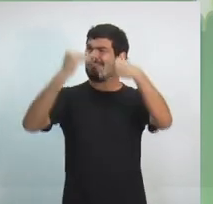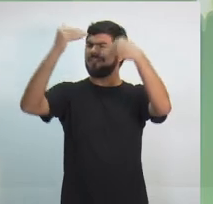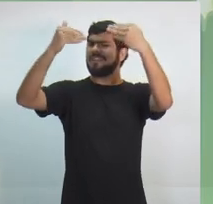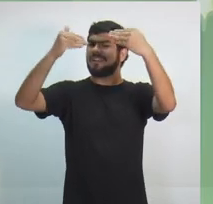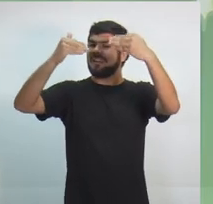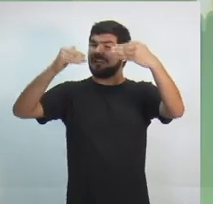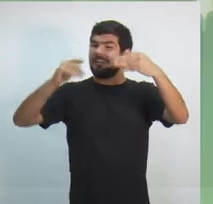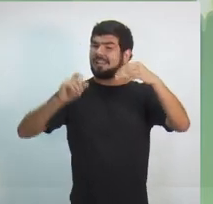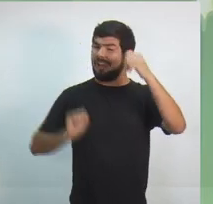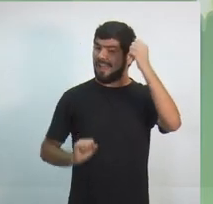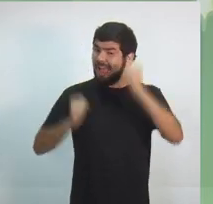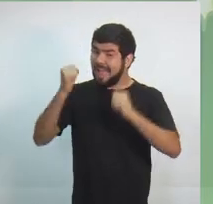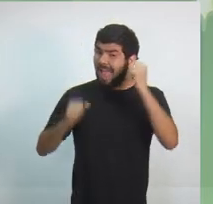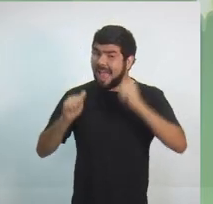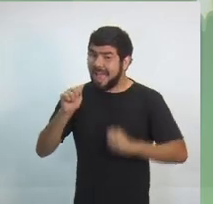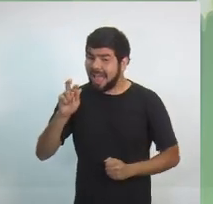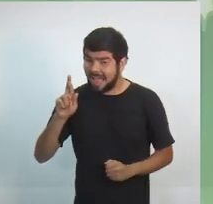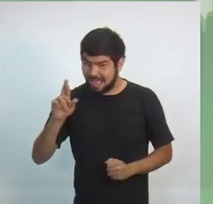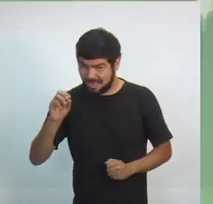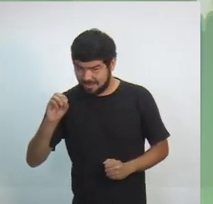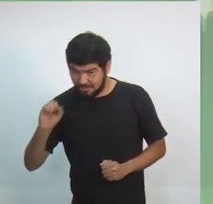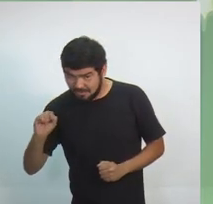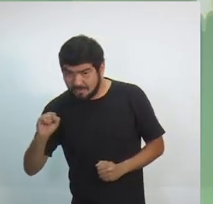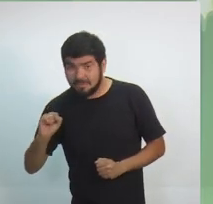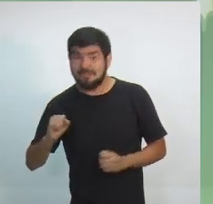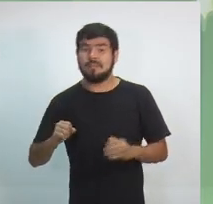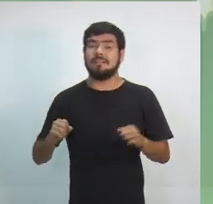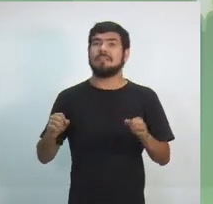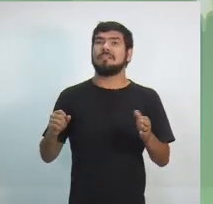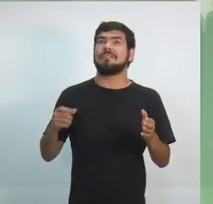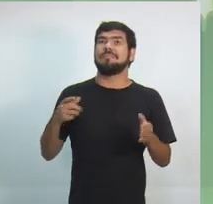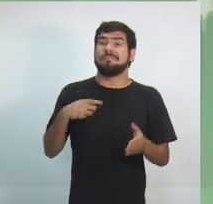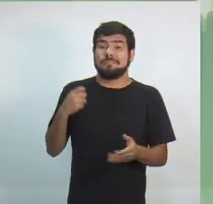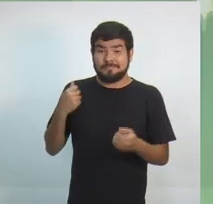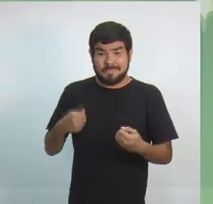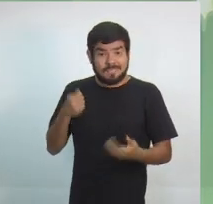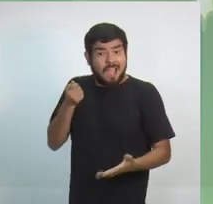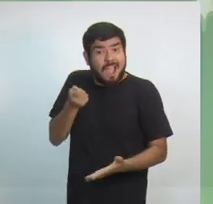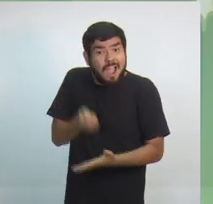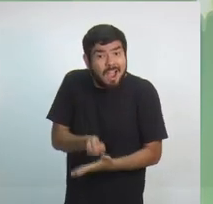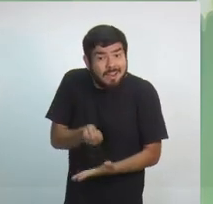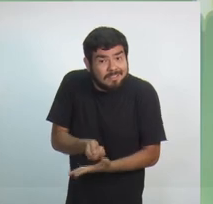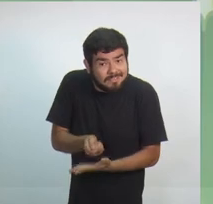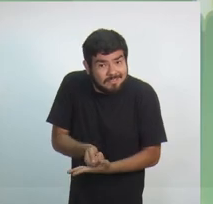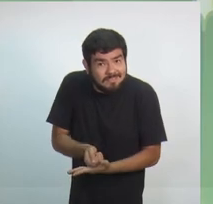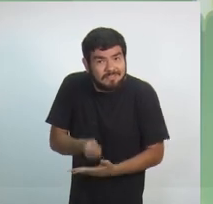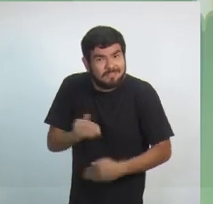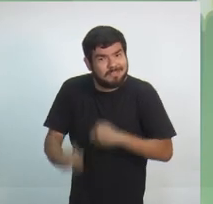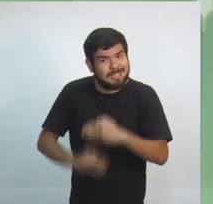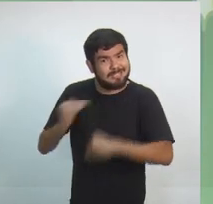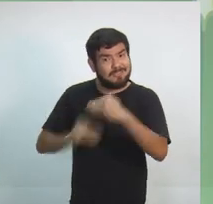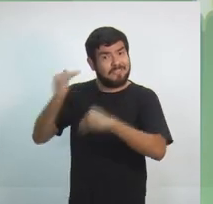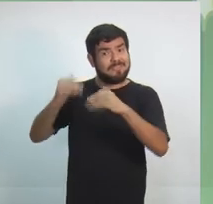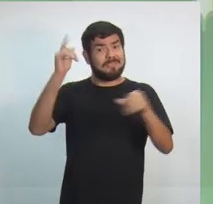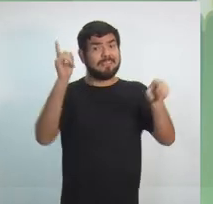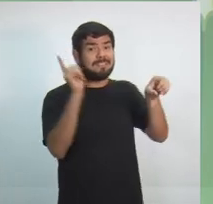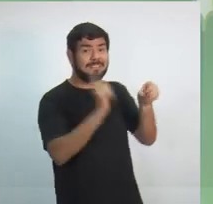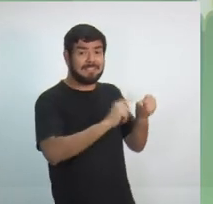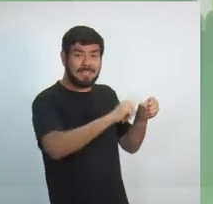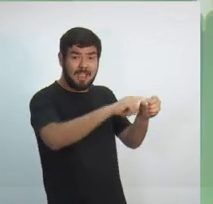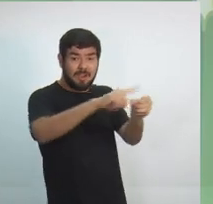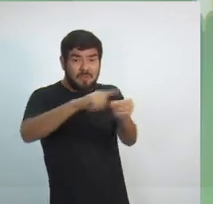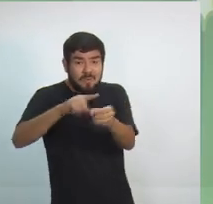indústria de fitofármaco. É preciso garantir o desenvolvimento do interior do Estado através